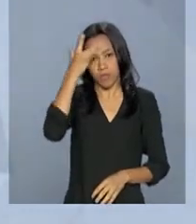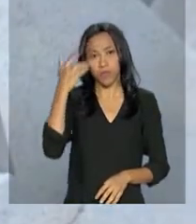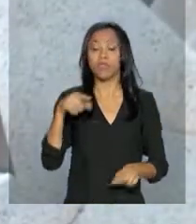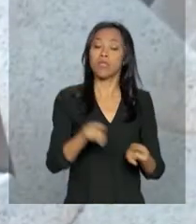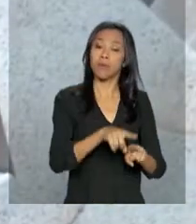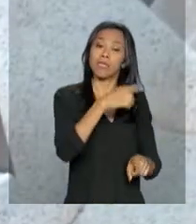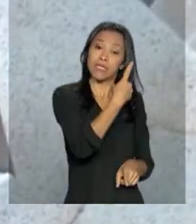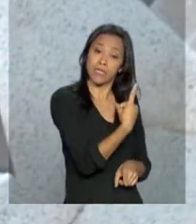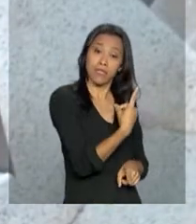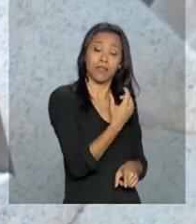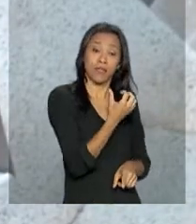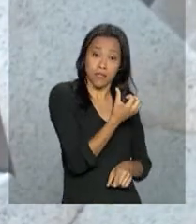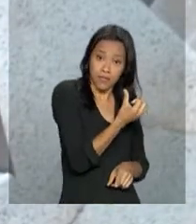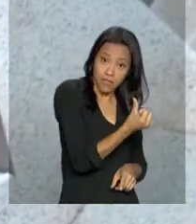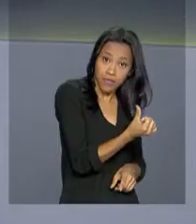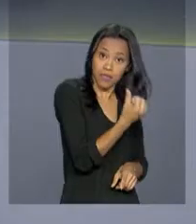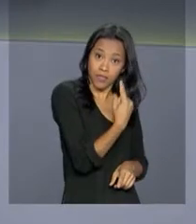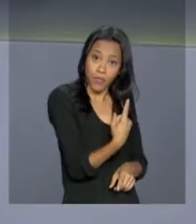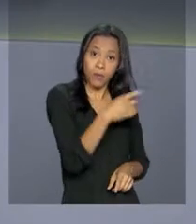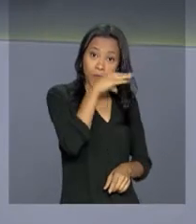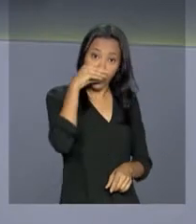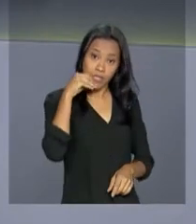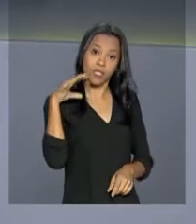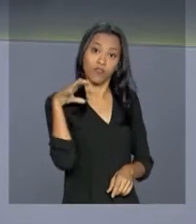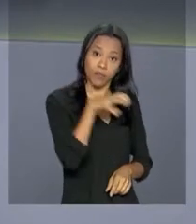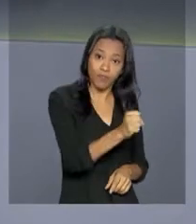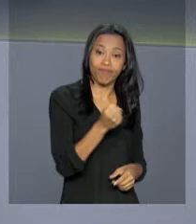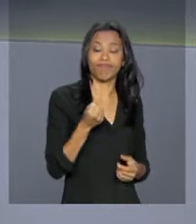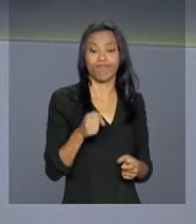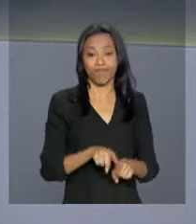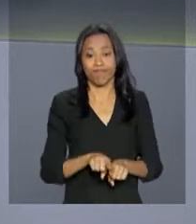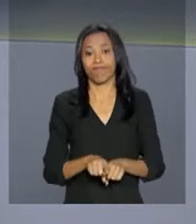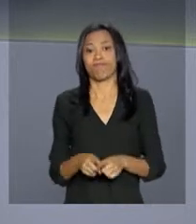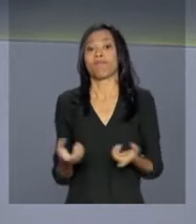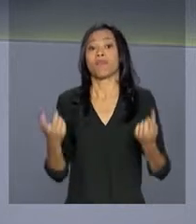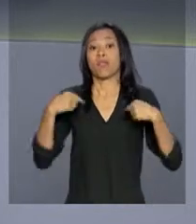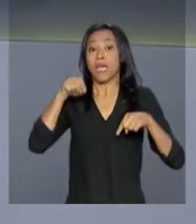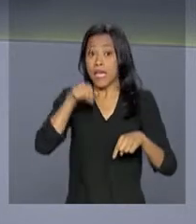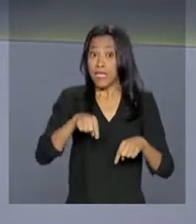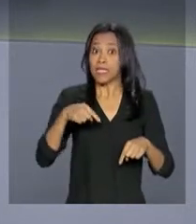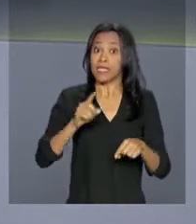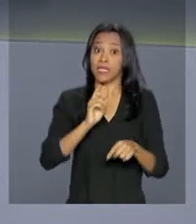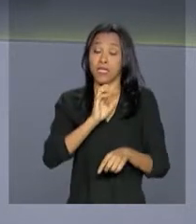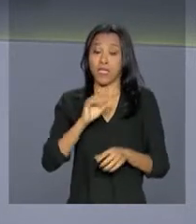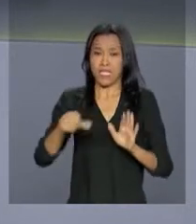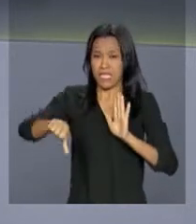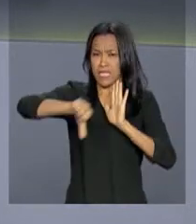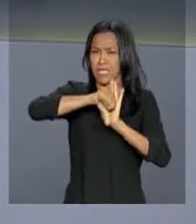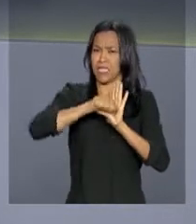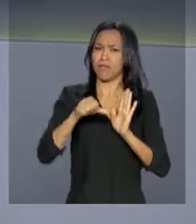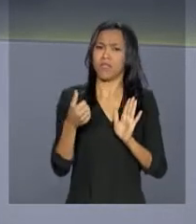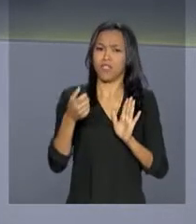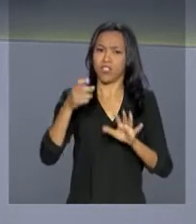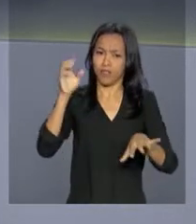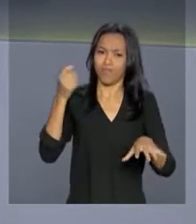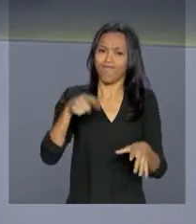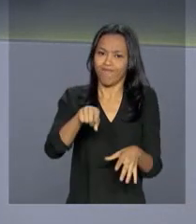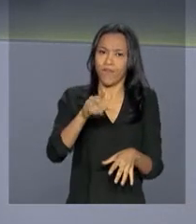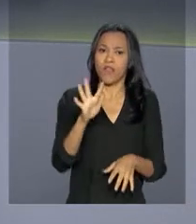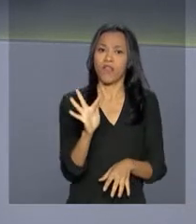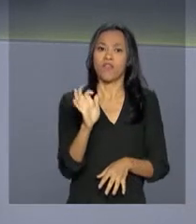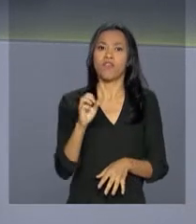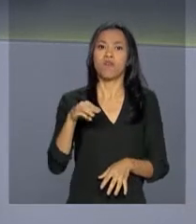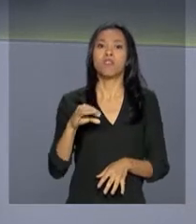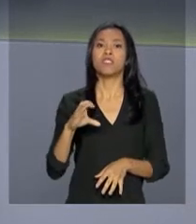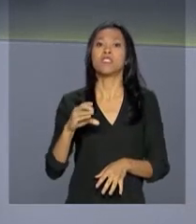adolescentes foram apreendidos. A lei que qualificou o crime de feminicídio é de março de 2015 e tornou